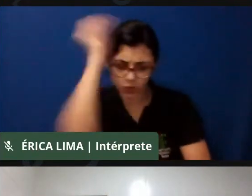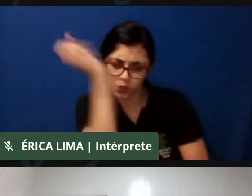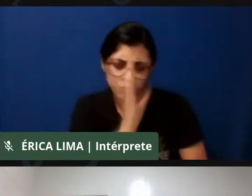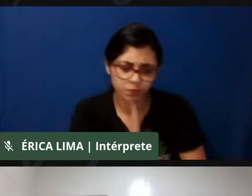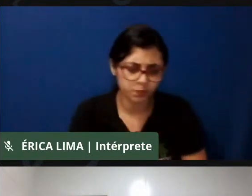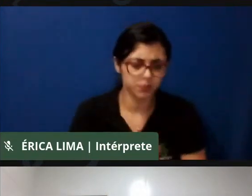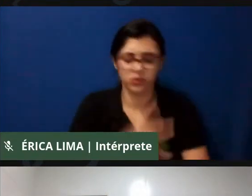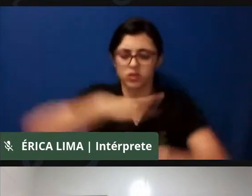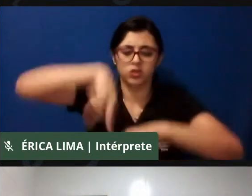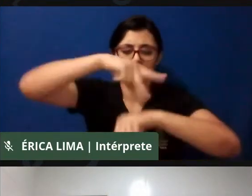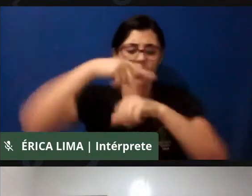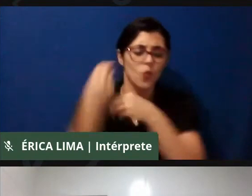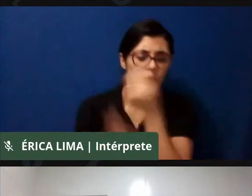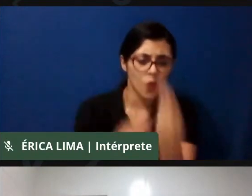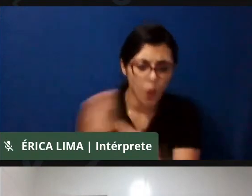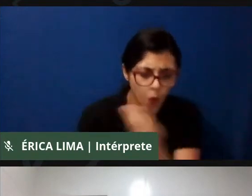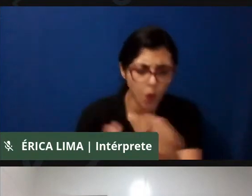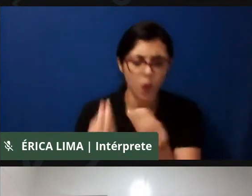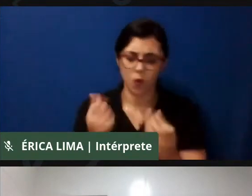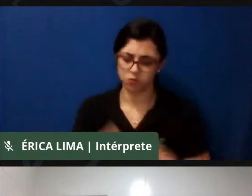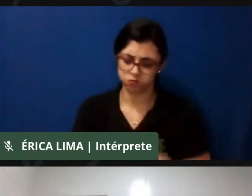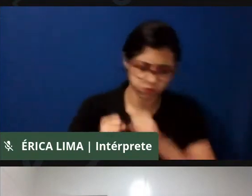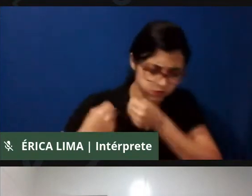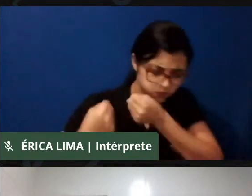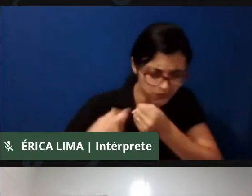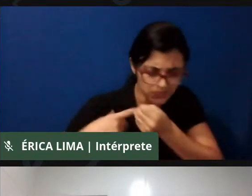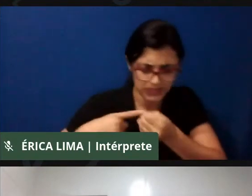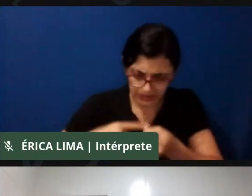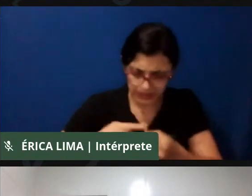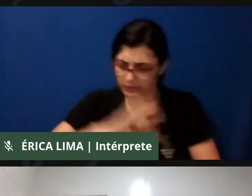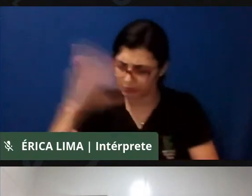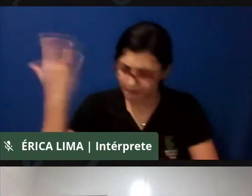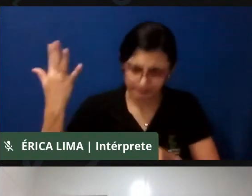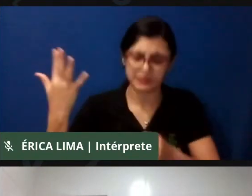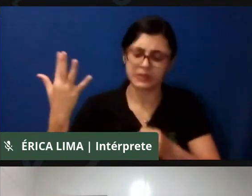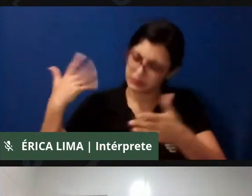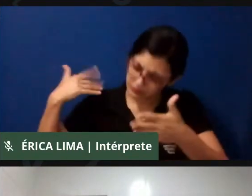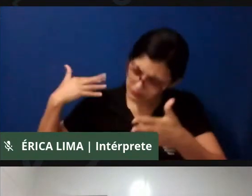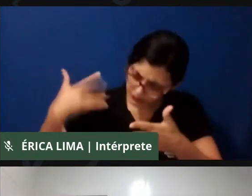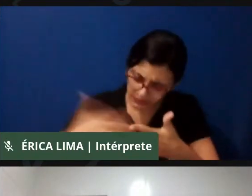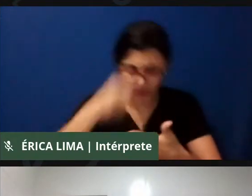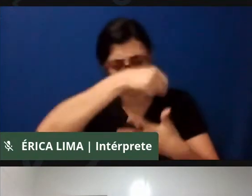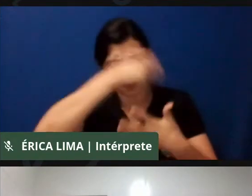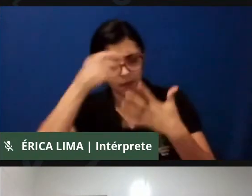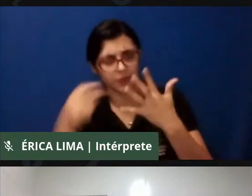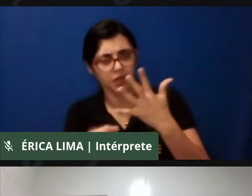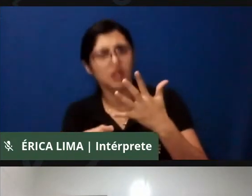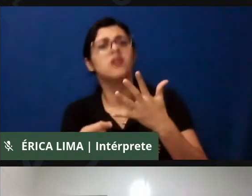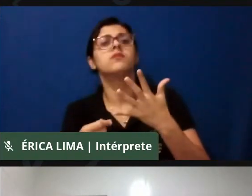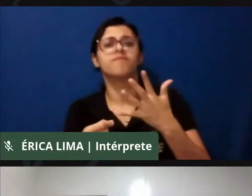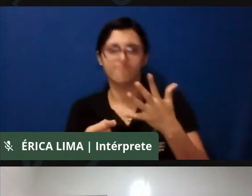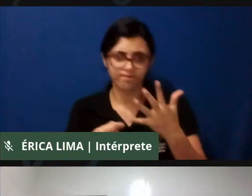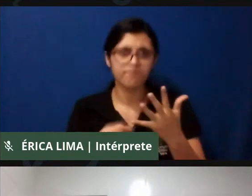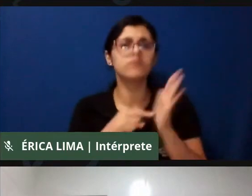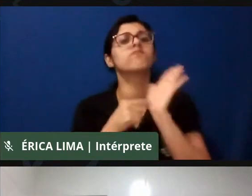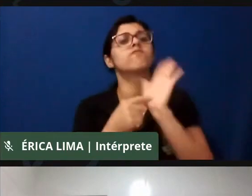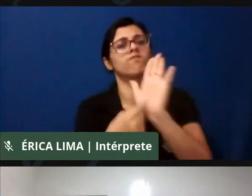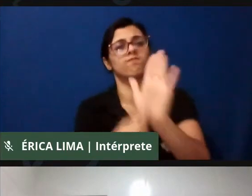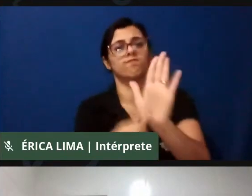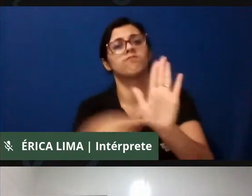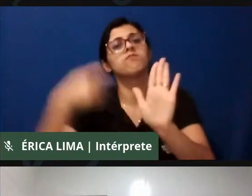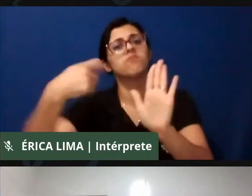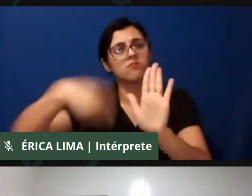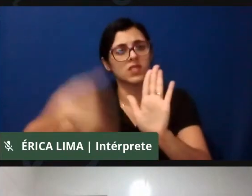de obra, né, vai, vai, gente, como denunciar no sentido de que realmente é